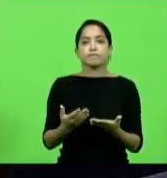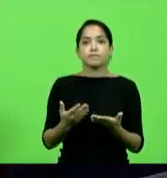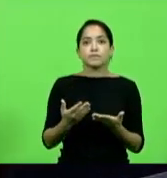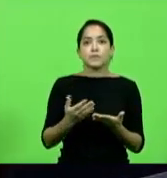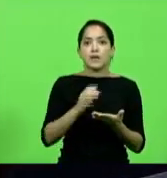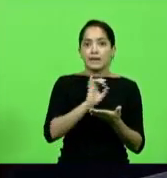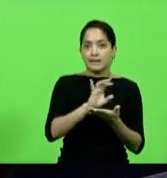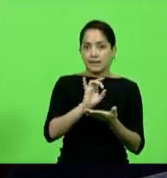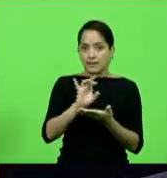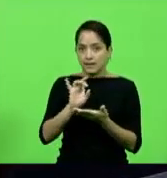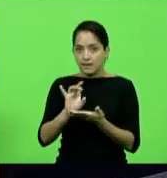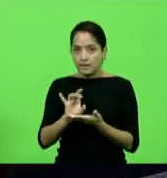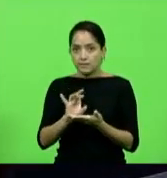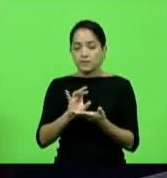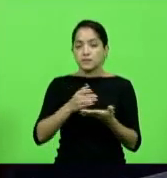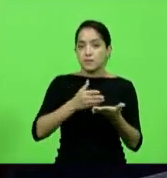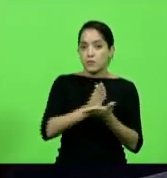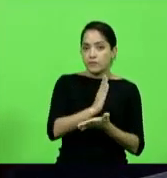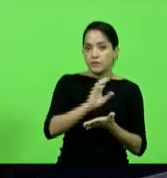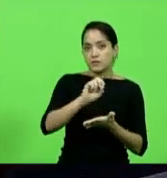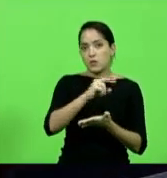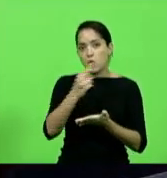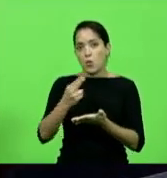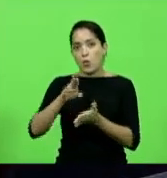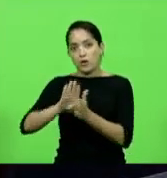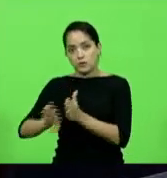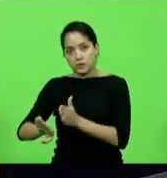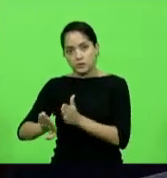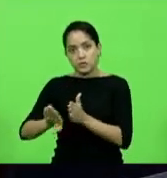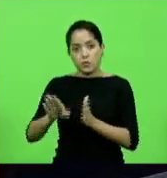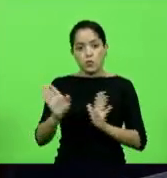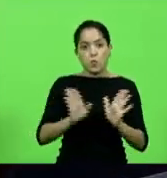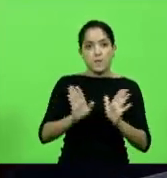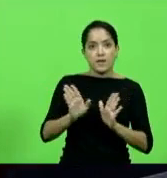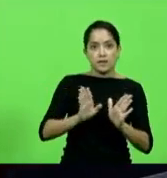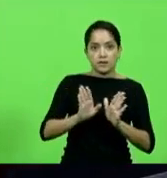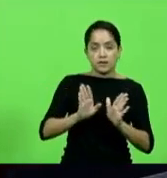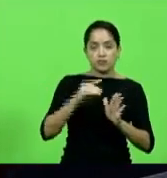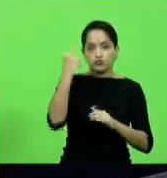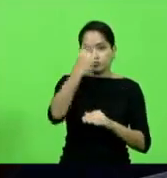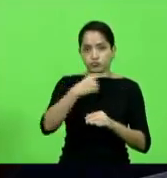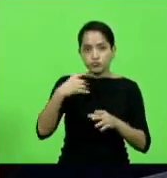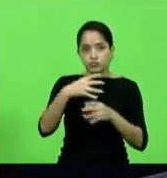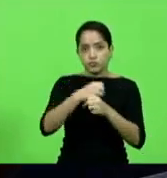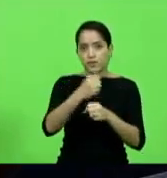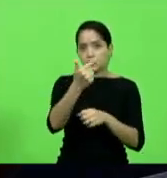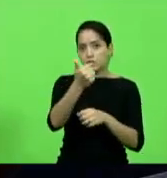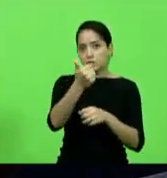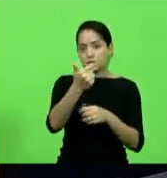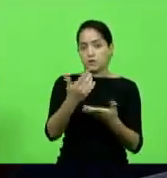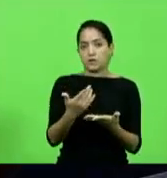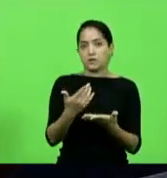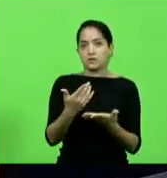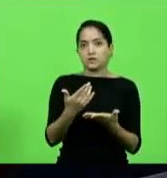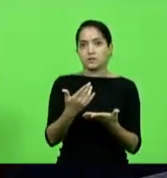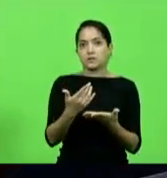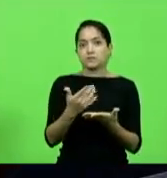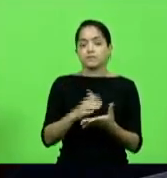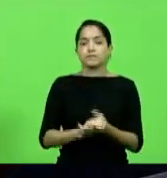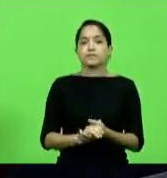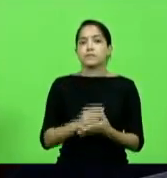parecer quanto a sua aprovação ou rejeição no prazo de 12 horas se é emergencial não pode levar 12 meses Cristo